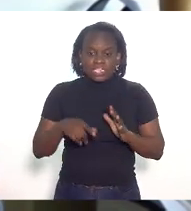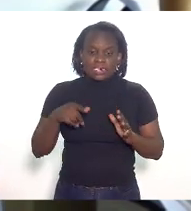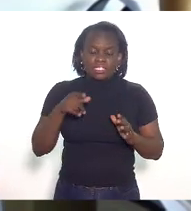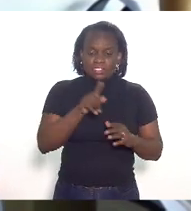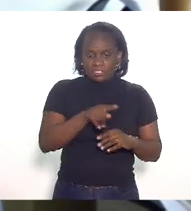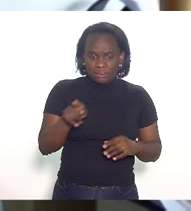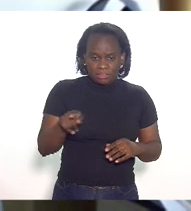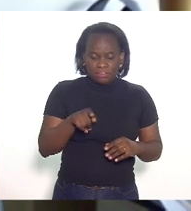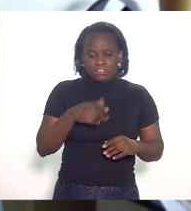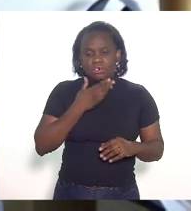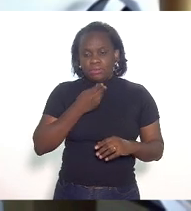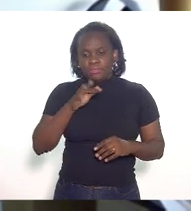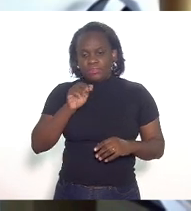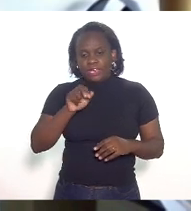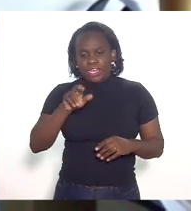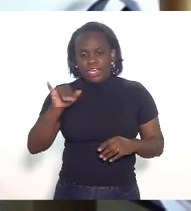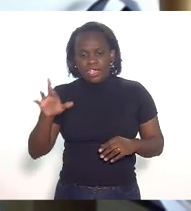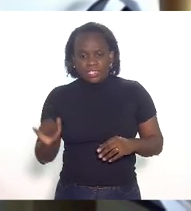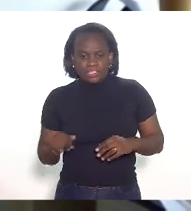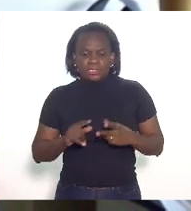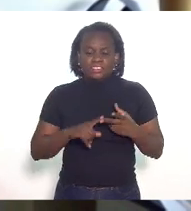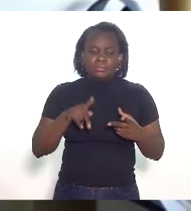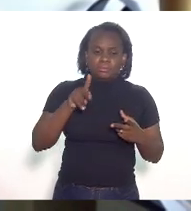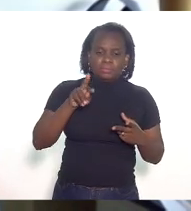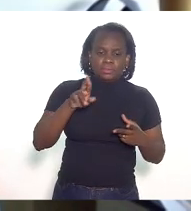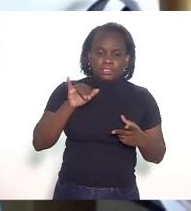ao doutor Ferrari quanto ao doutor